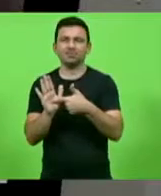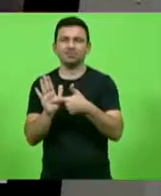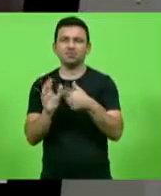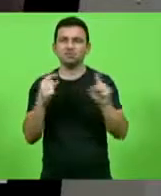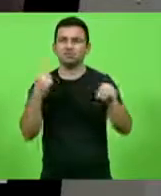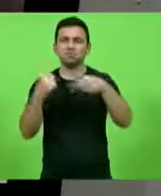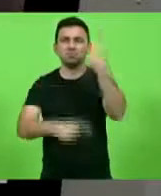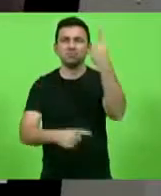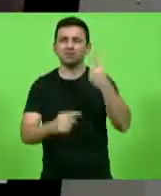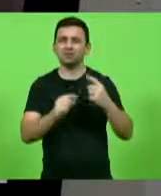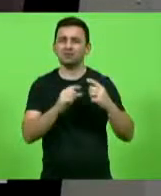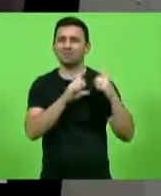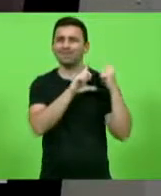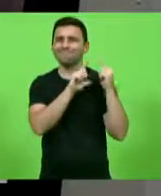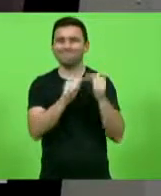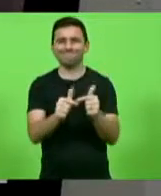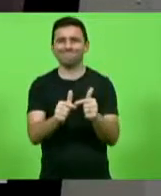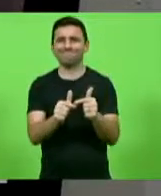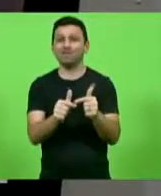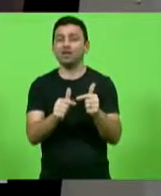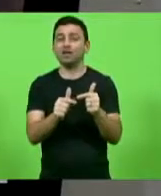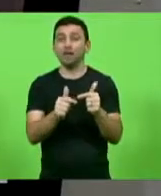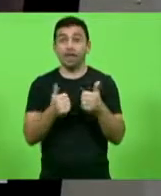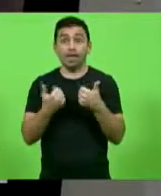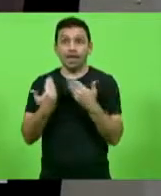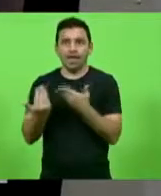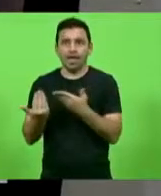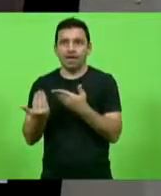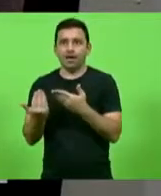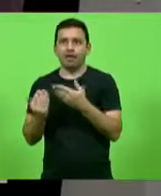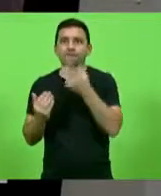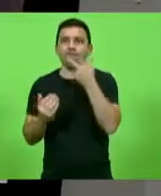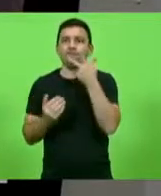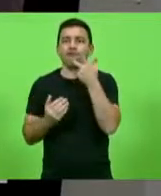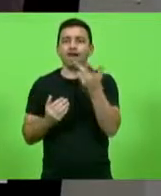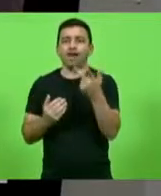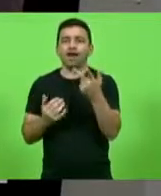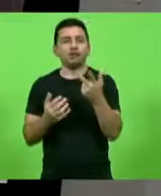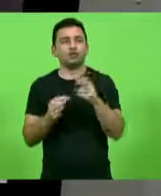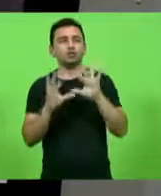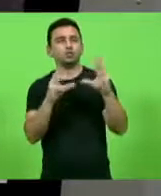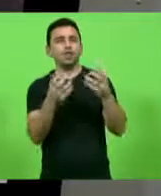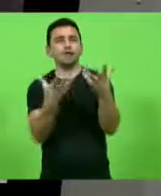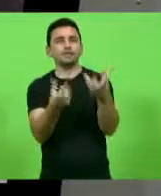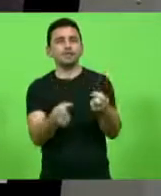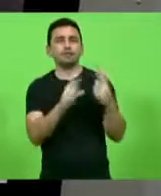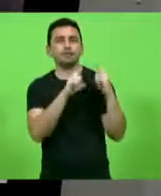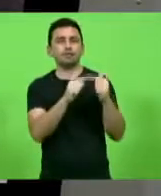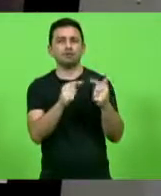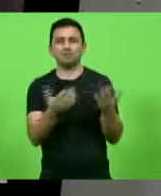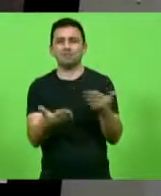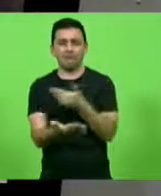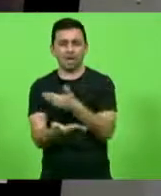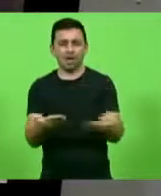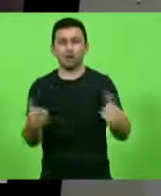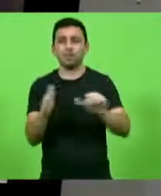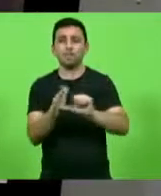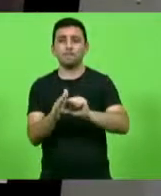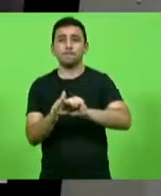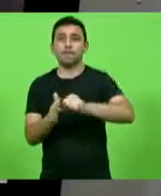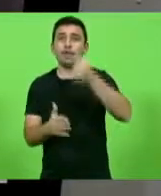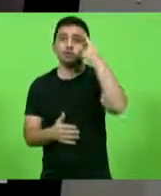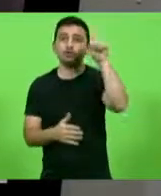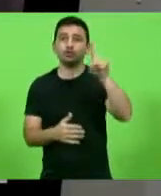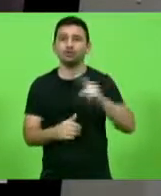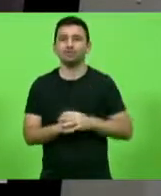conservadorismo, o argumento que a Daniela usou para assumir, para convencer os conservadores, já cai por terra no primeiro dia, mas caiu mais rápido que